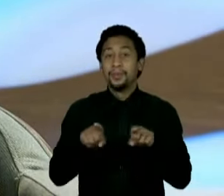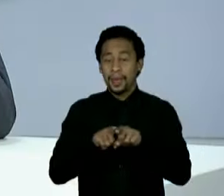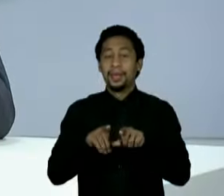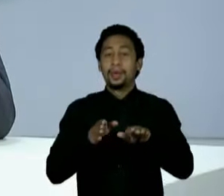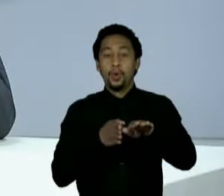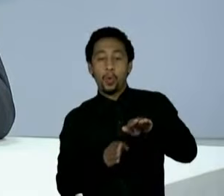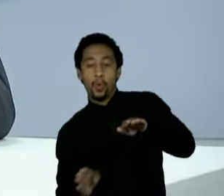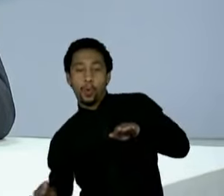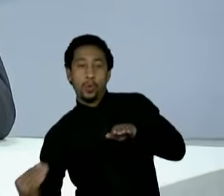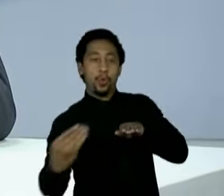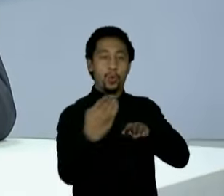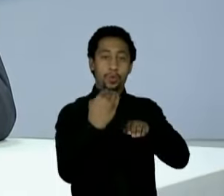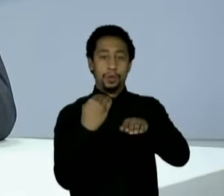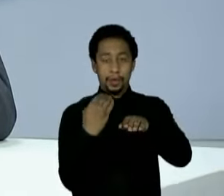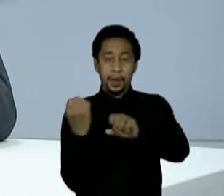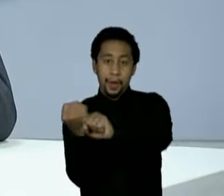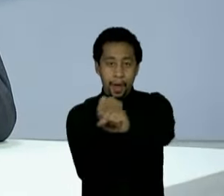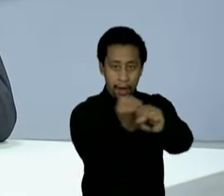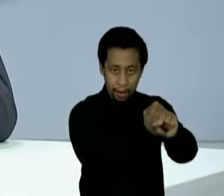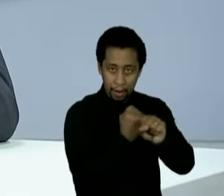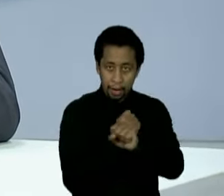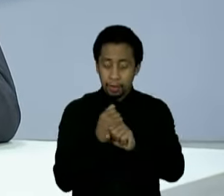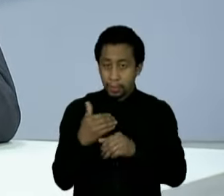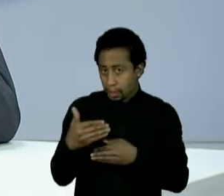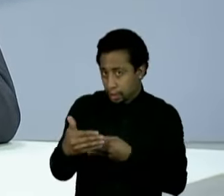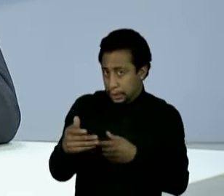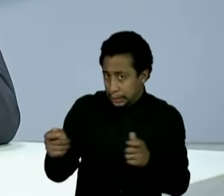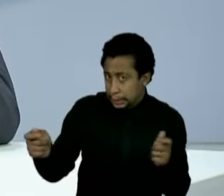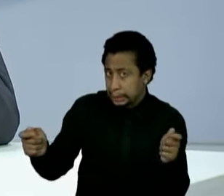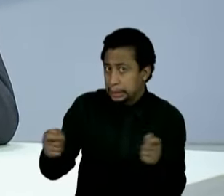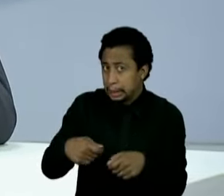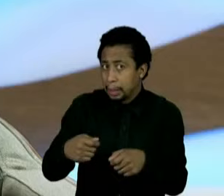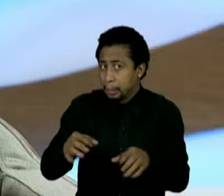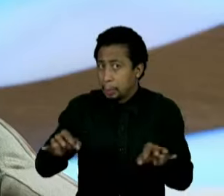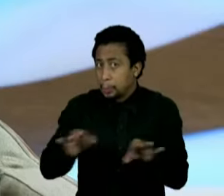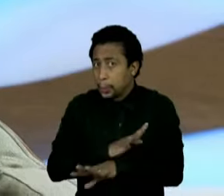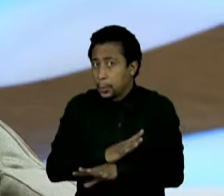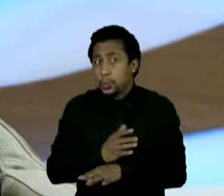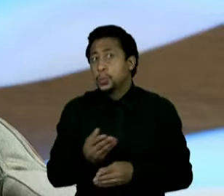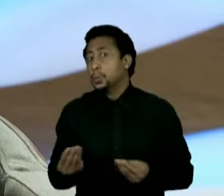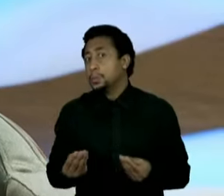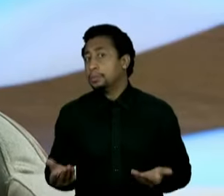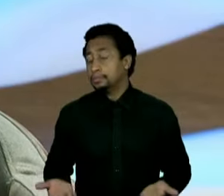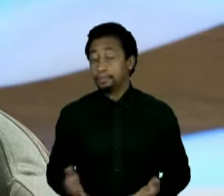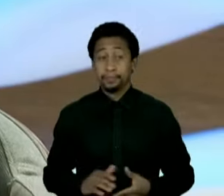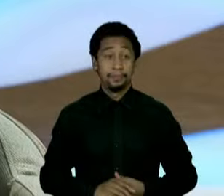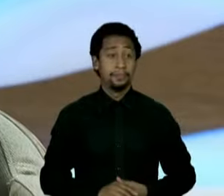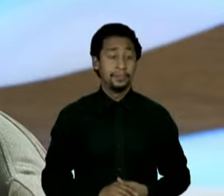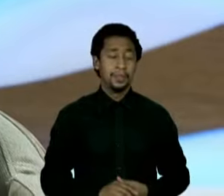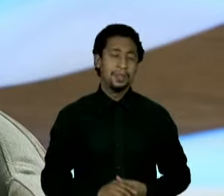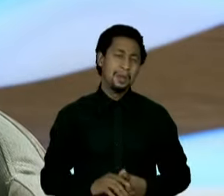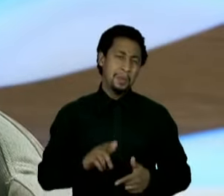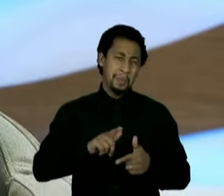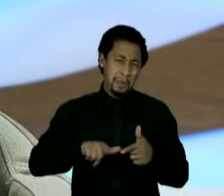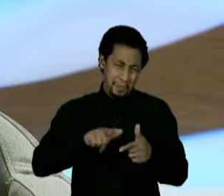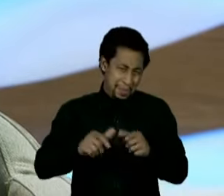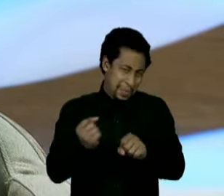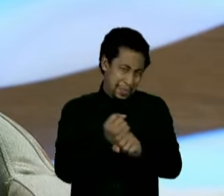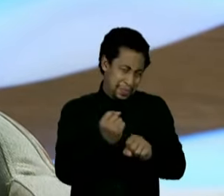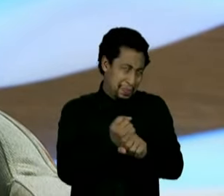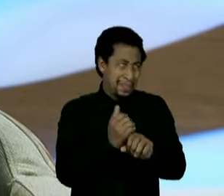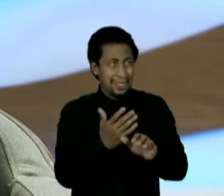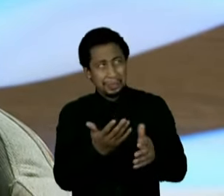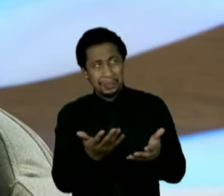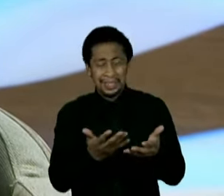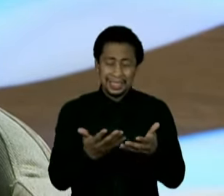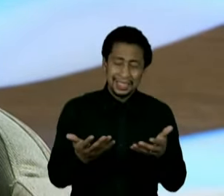fez e que eles estão prevendo para poder entregar a obra? Eu não vejo problema na concessão em si. Eu vejo problema realmente na demora. Acho